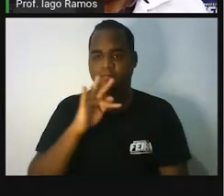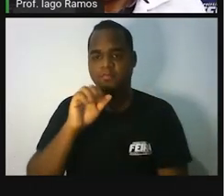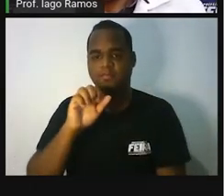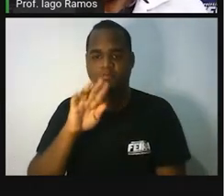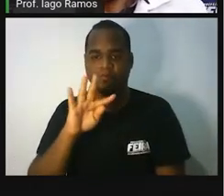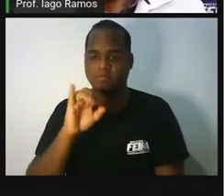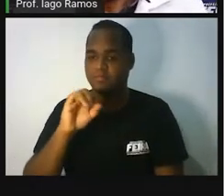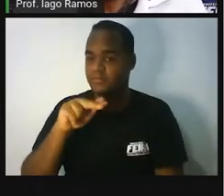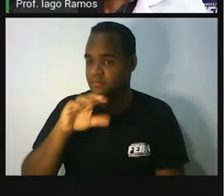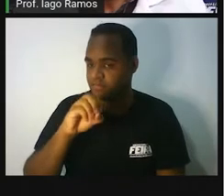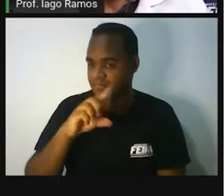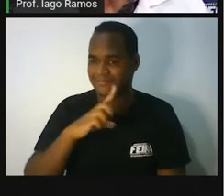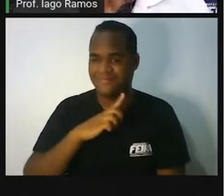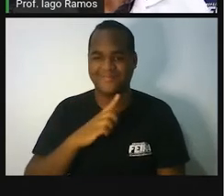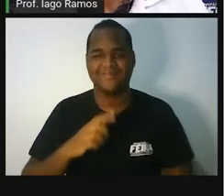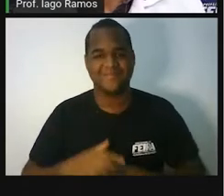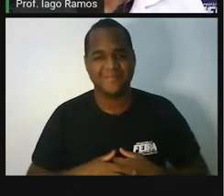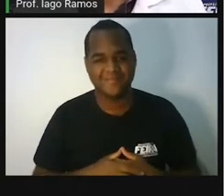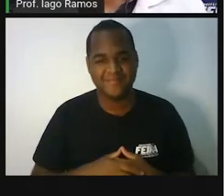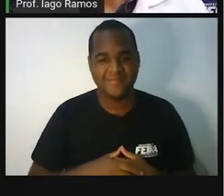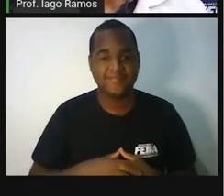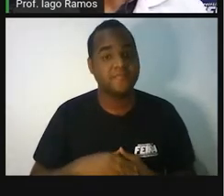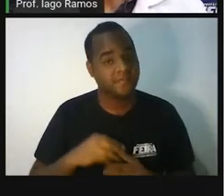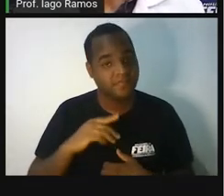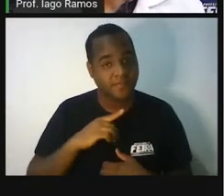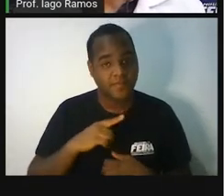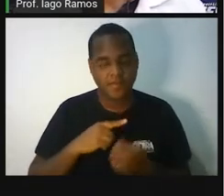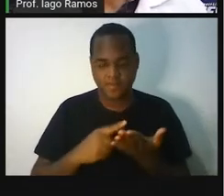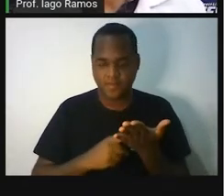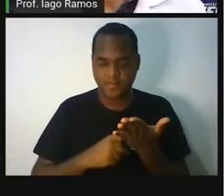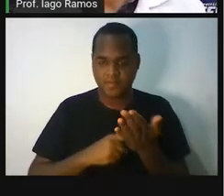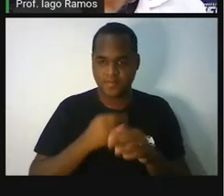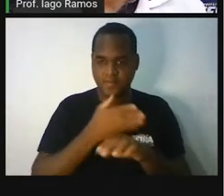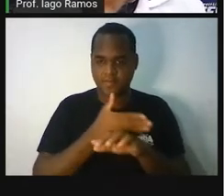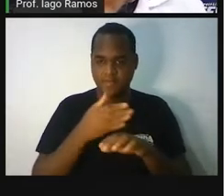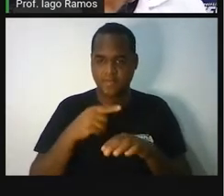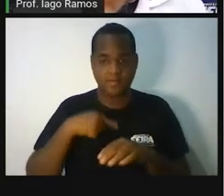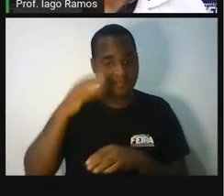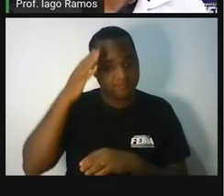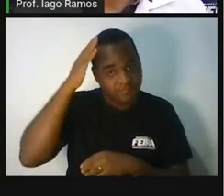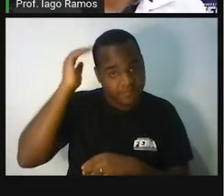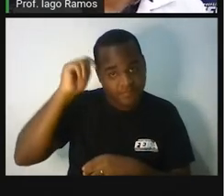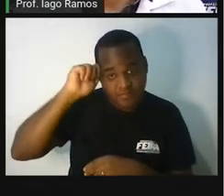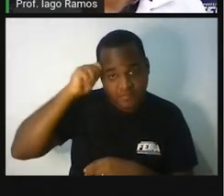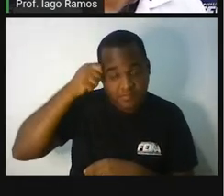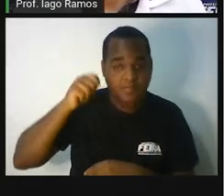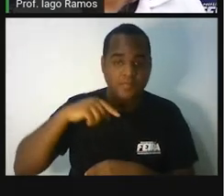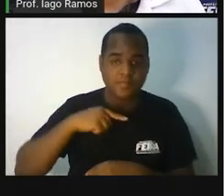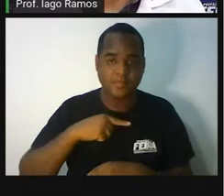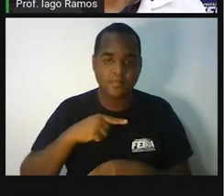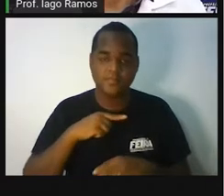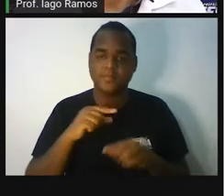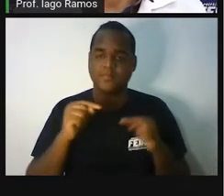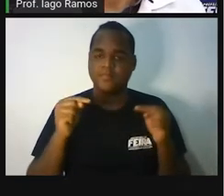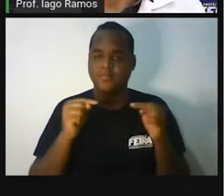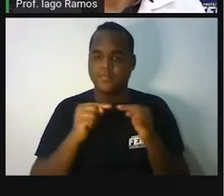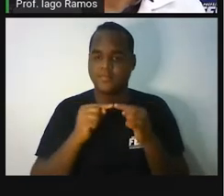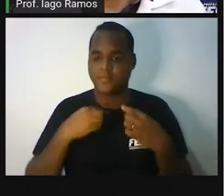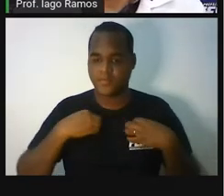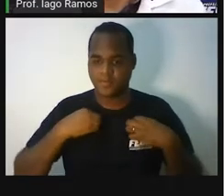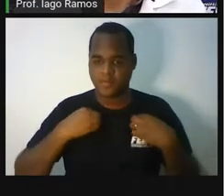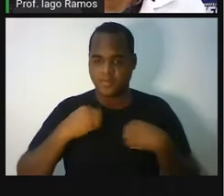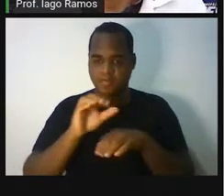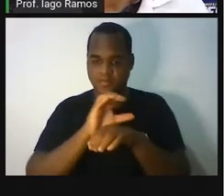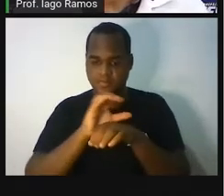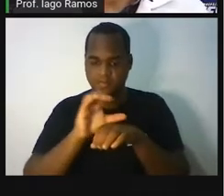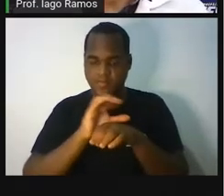Aslima, tá bom? Eu tenho pele branca, tenho cabelo preto, a China tem uma camisa cinza por baixo